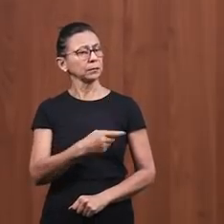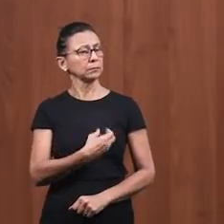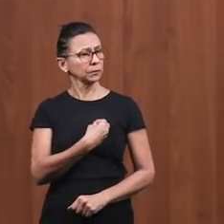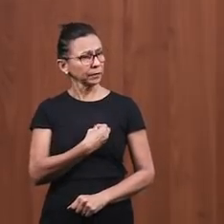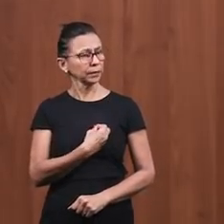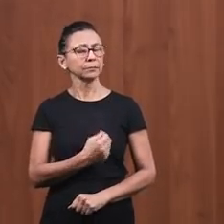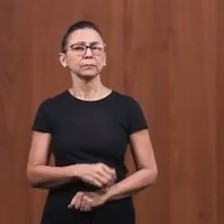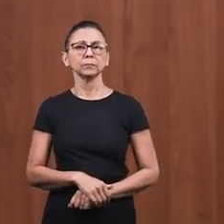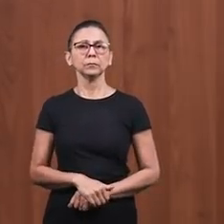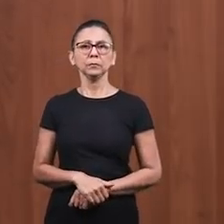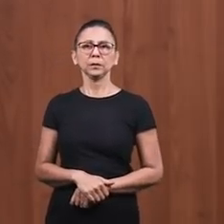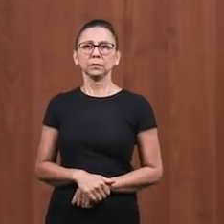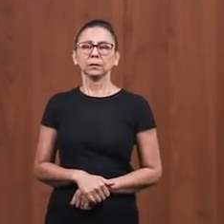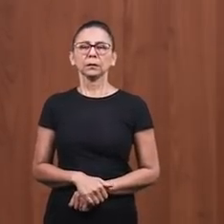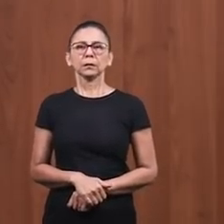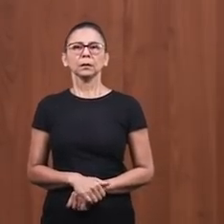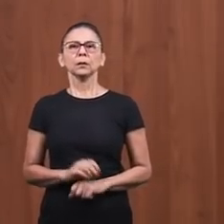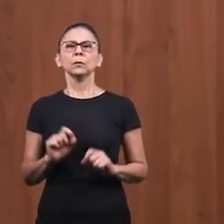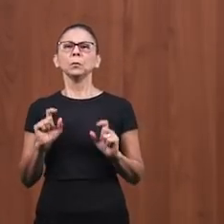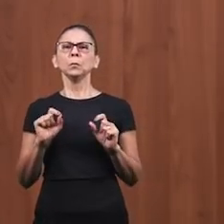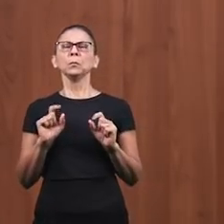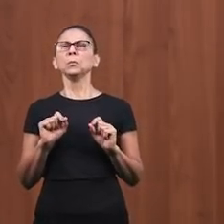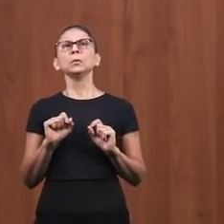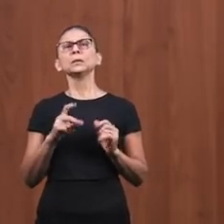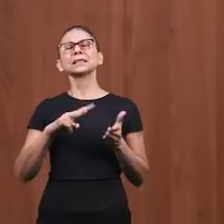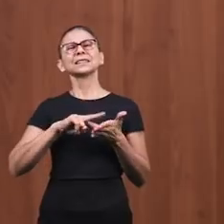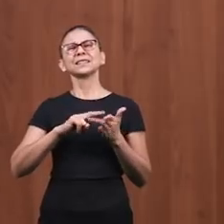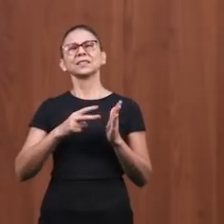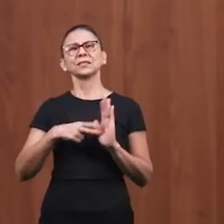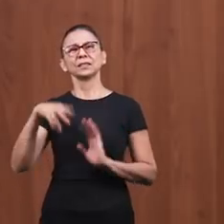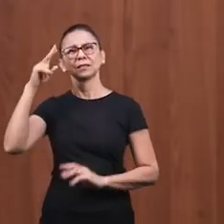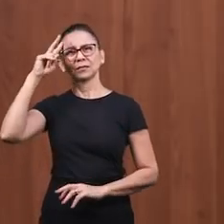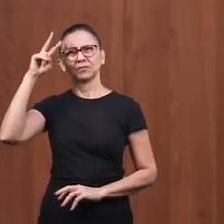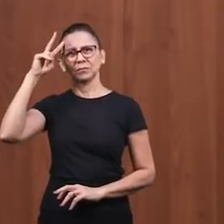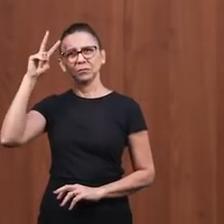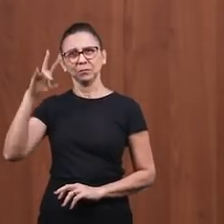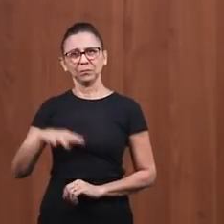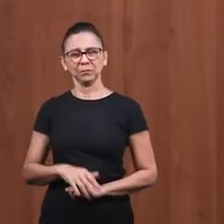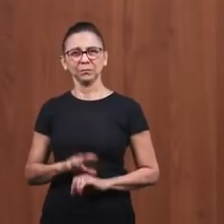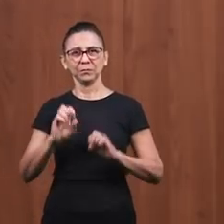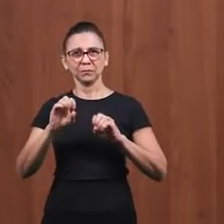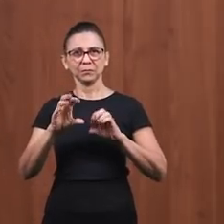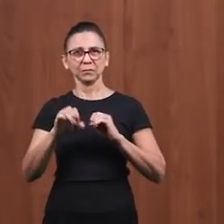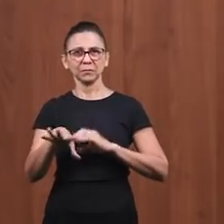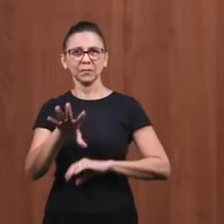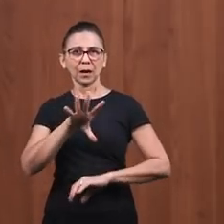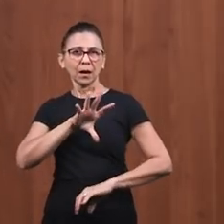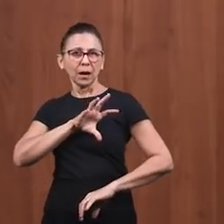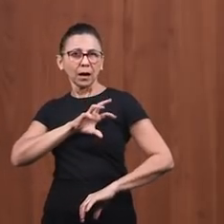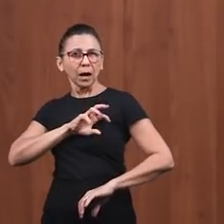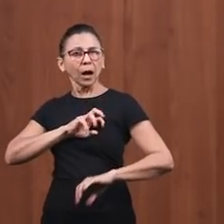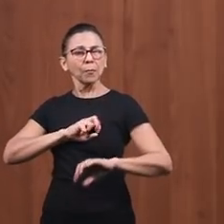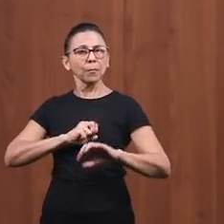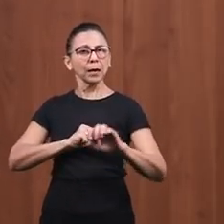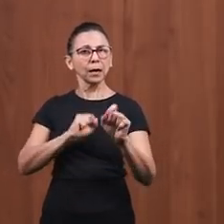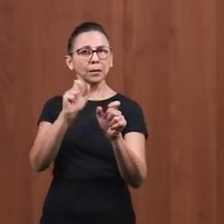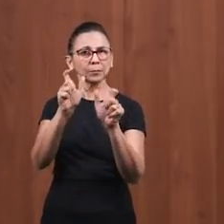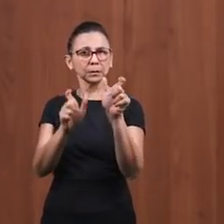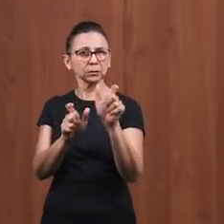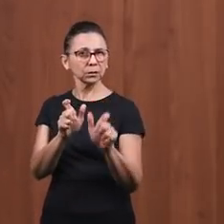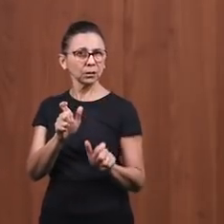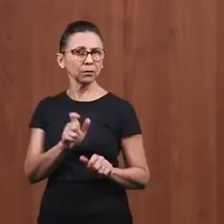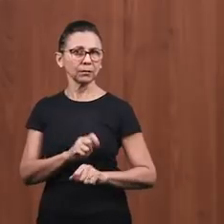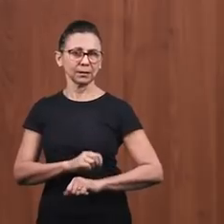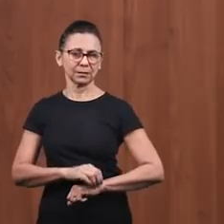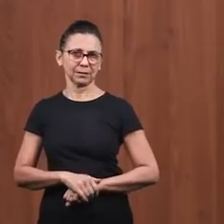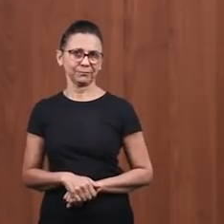Então, o que que quer dizer essa história? É só uma história ensinando amor ao próximo? Não é. Vocês